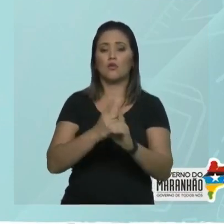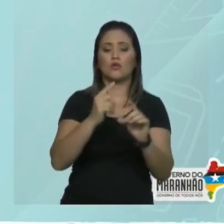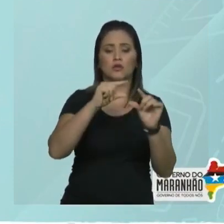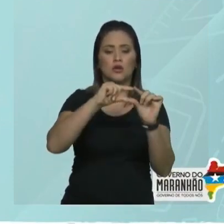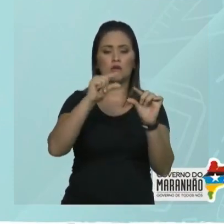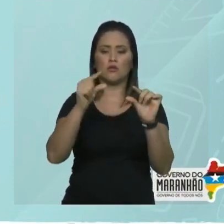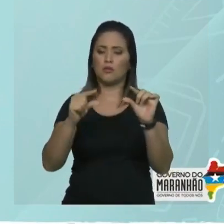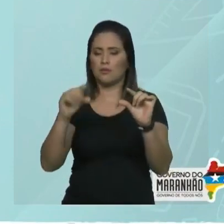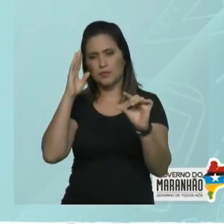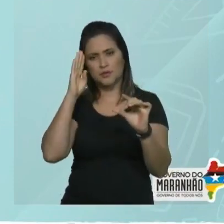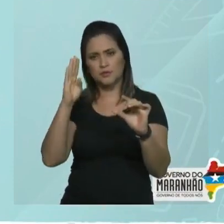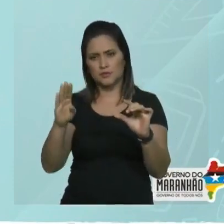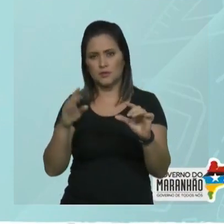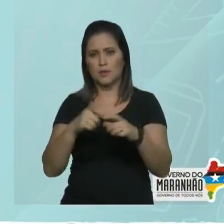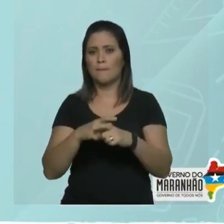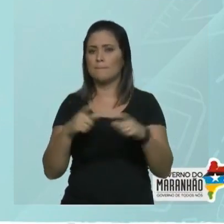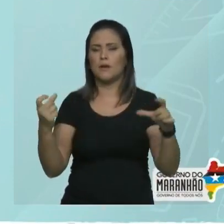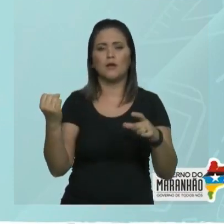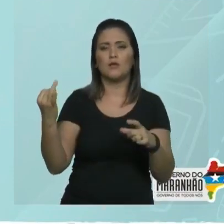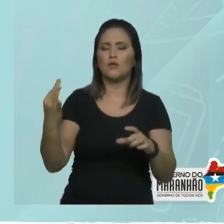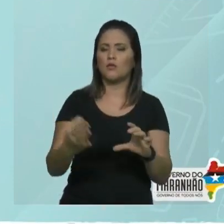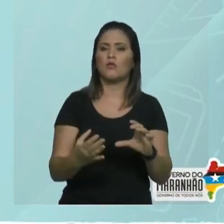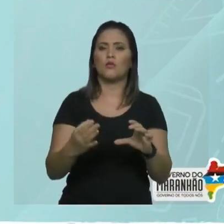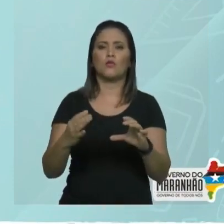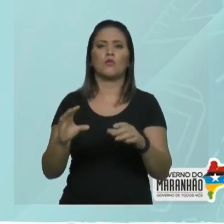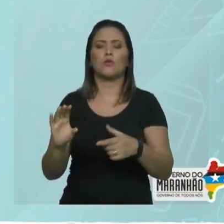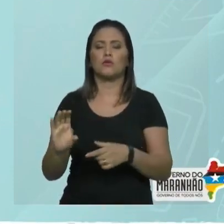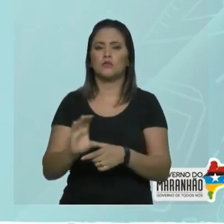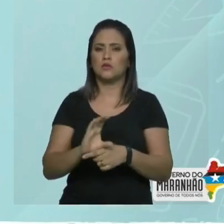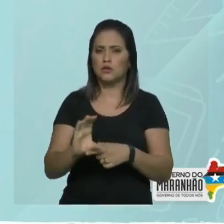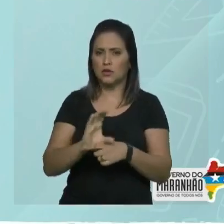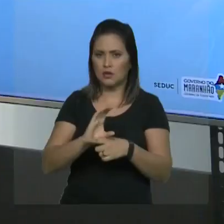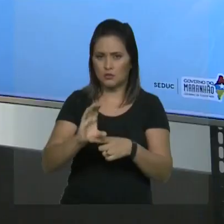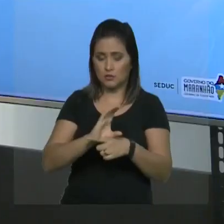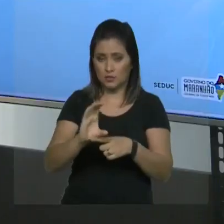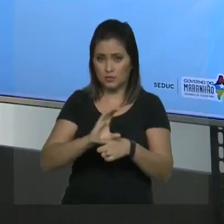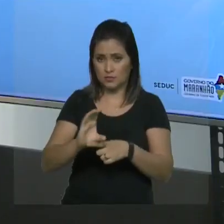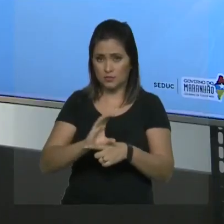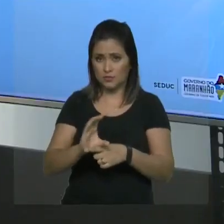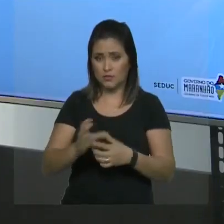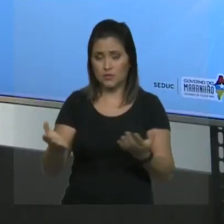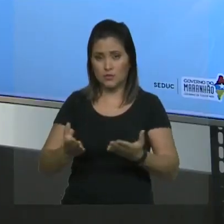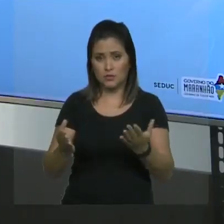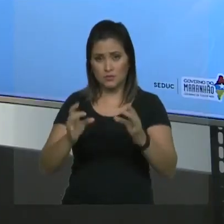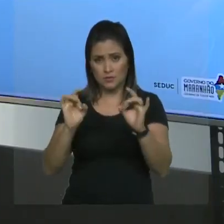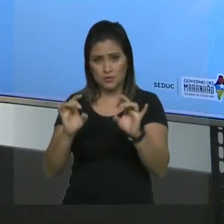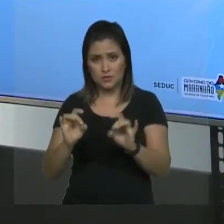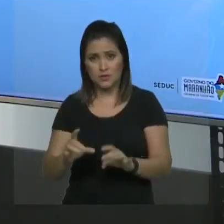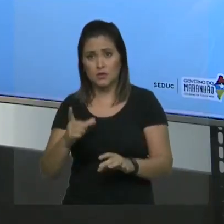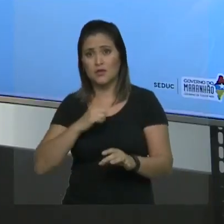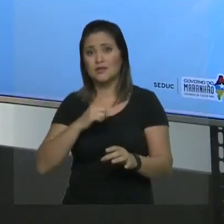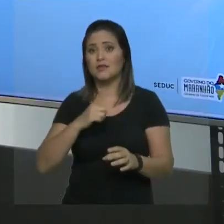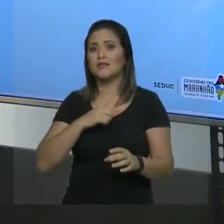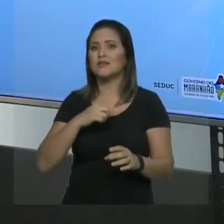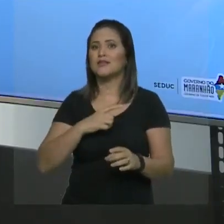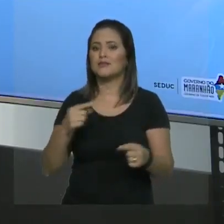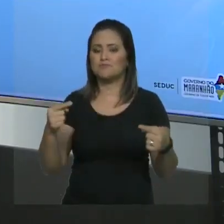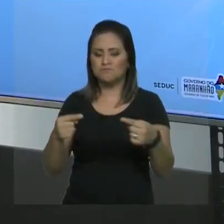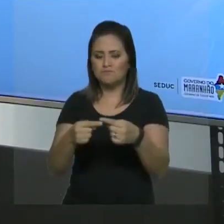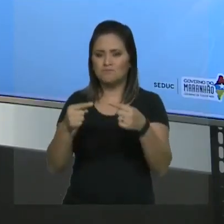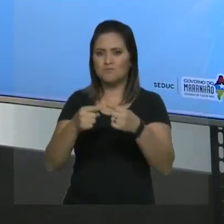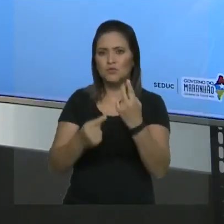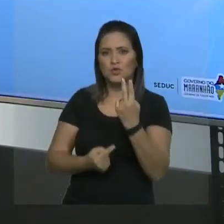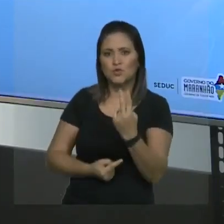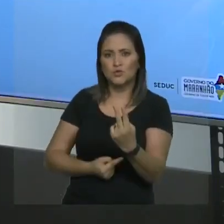Maior sequência de carbonos e aqui, em especial, contendo a dupla, porque a cadeia é insaturada. Então a